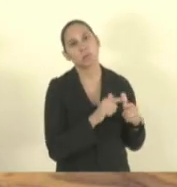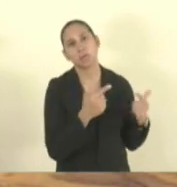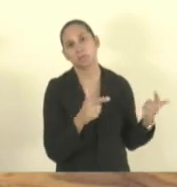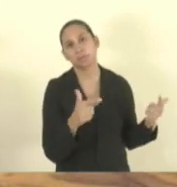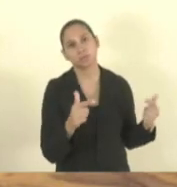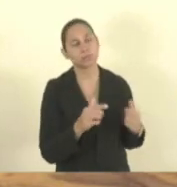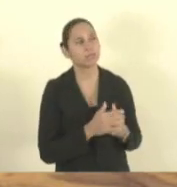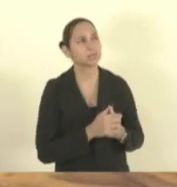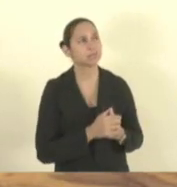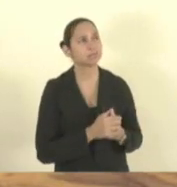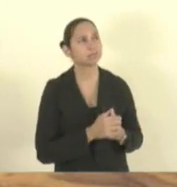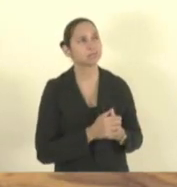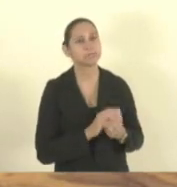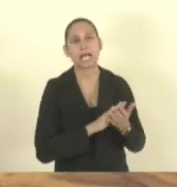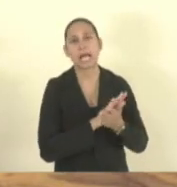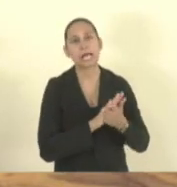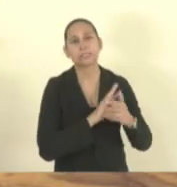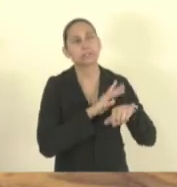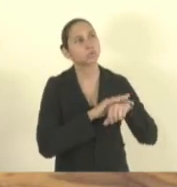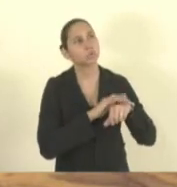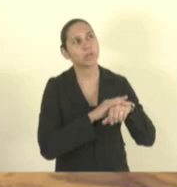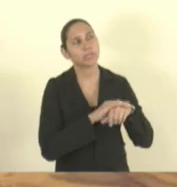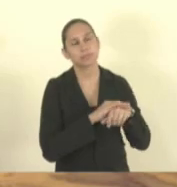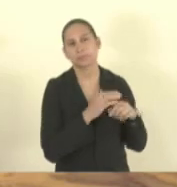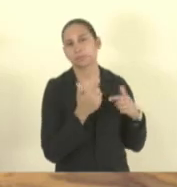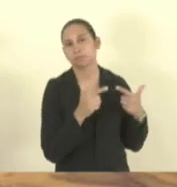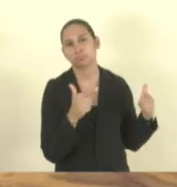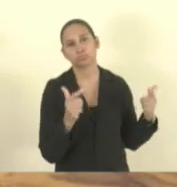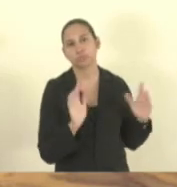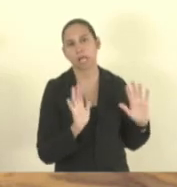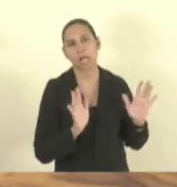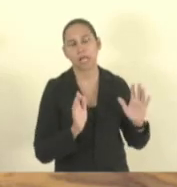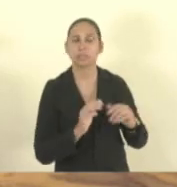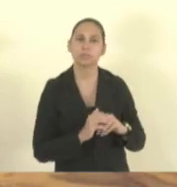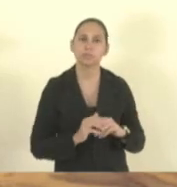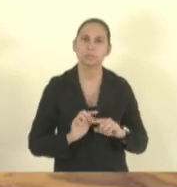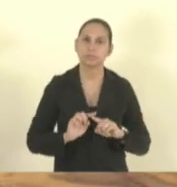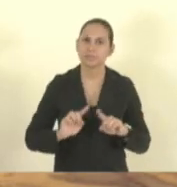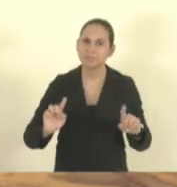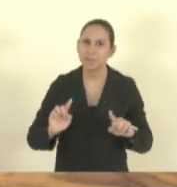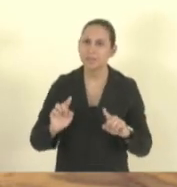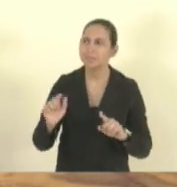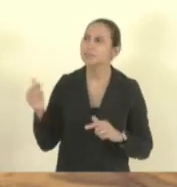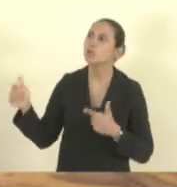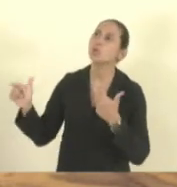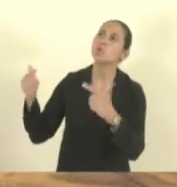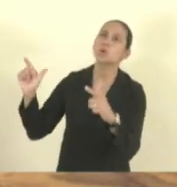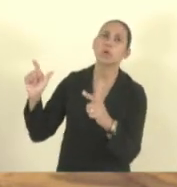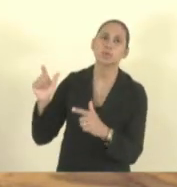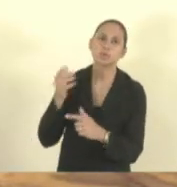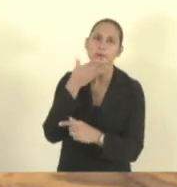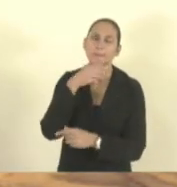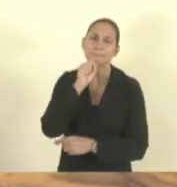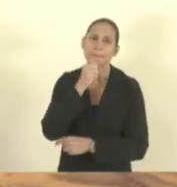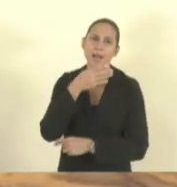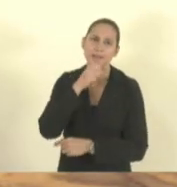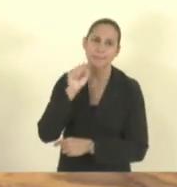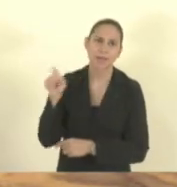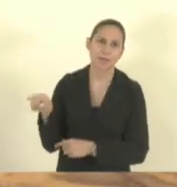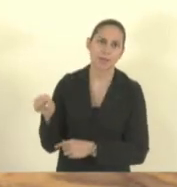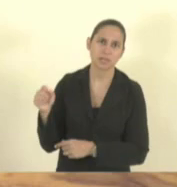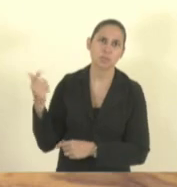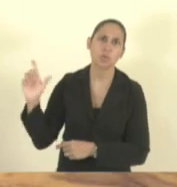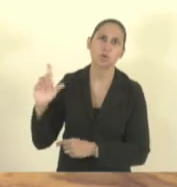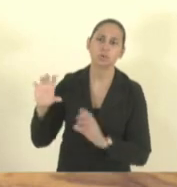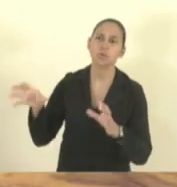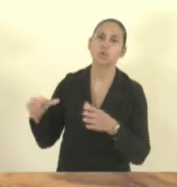herpes, sem estar com o princípio de alopérsia. Mas o eu vou fazer com os pais do meu grupo? Grupo Força Azul.